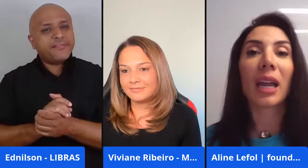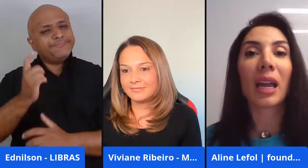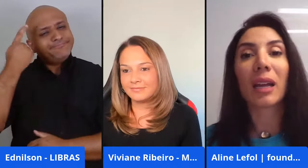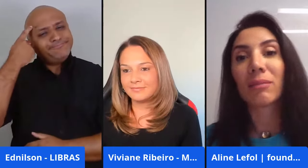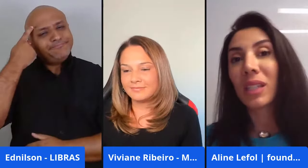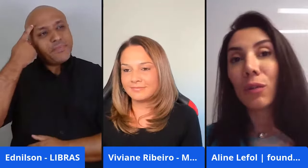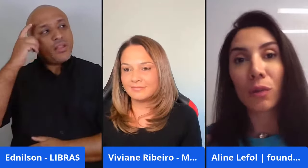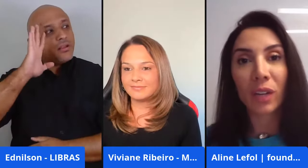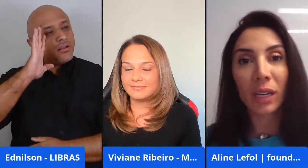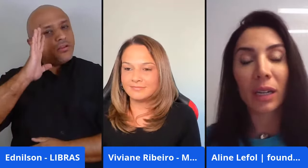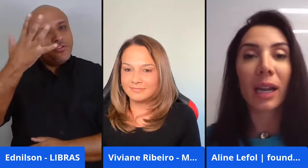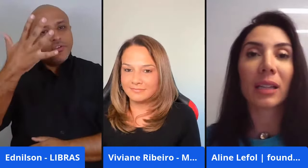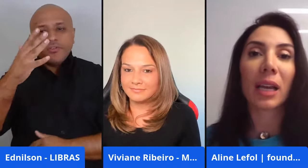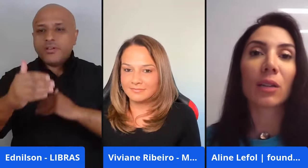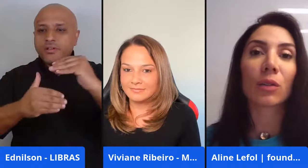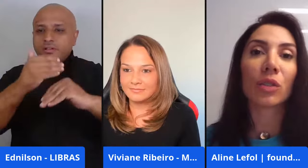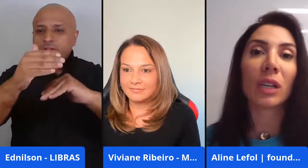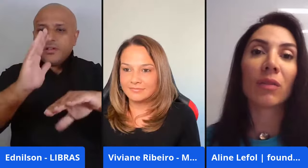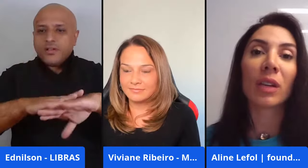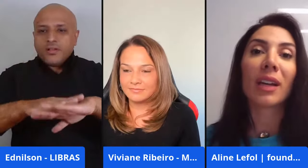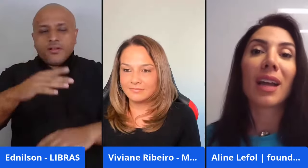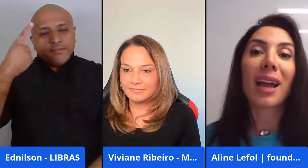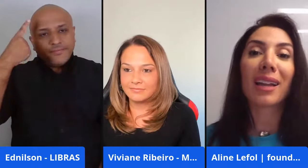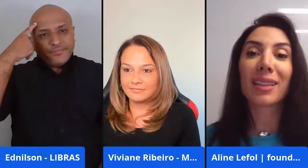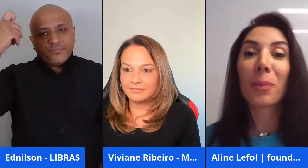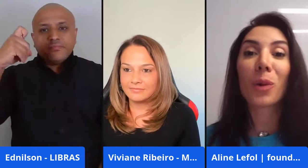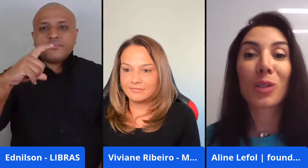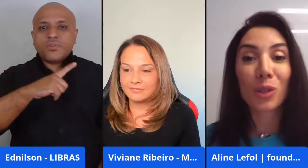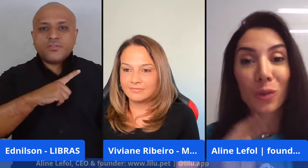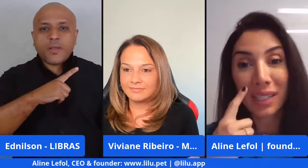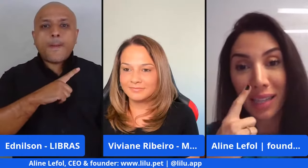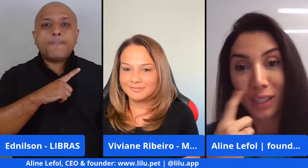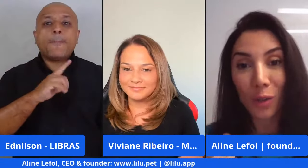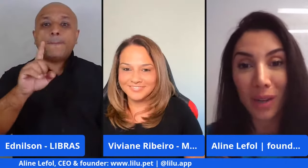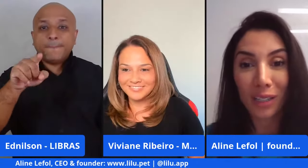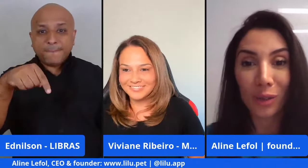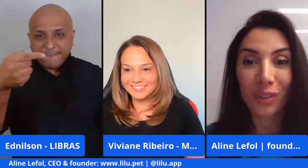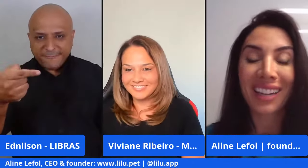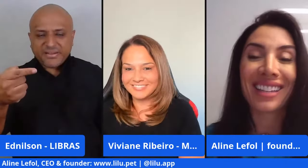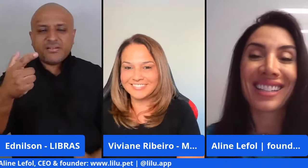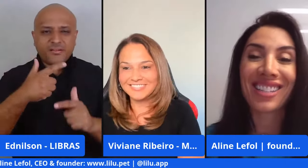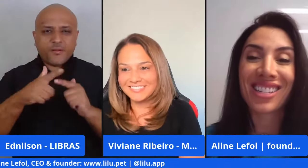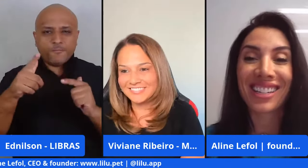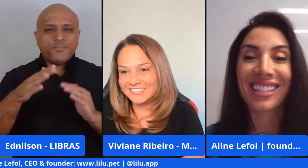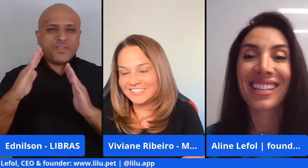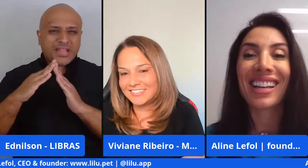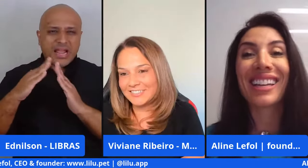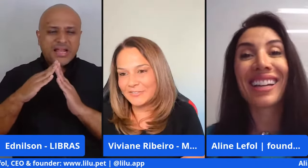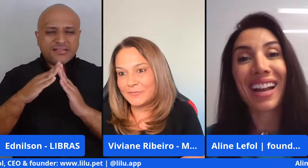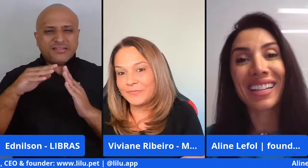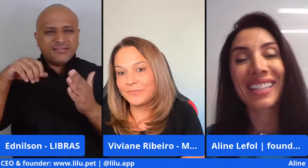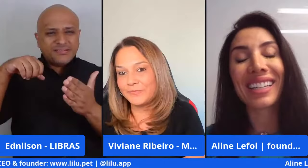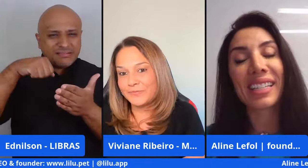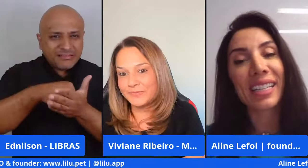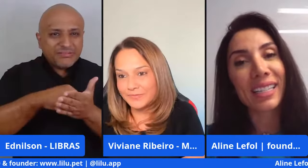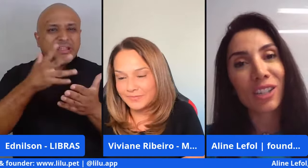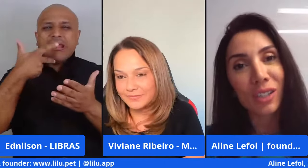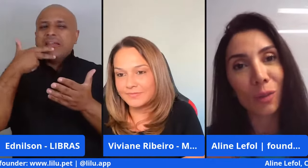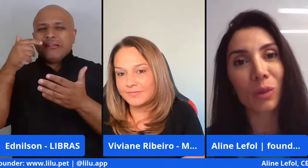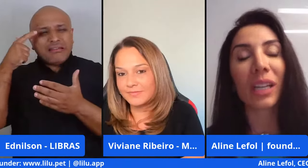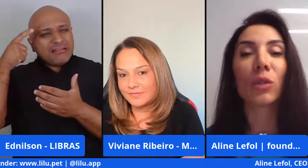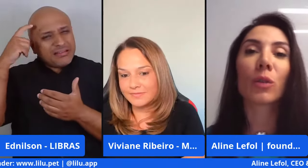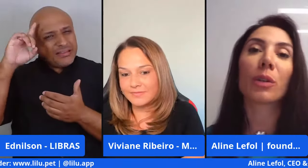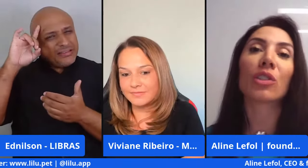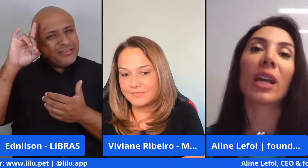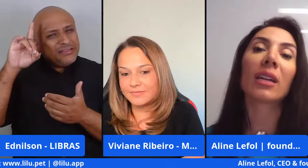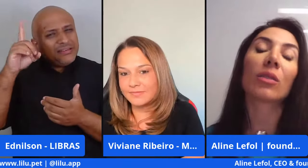desenvolver a ideia que eu tive, depois que eu tive um acidente doméstico e fiquei 15 dias em casa, nesses 15